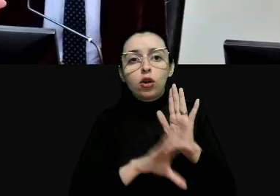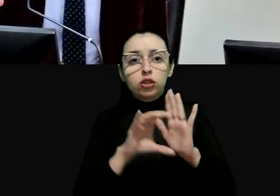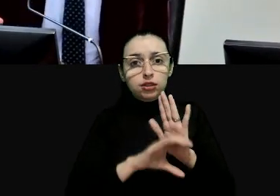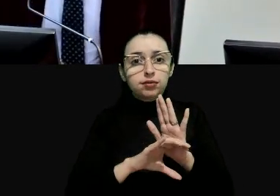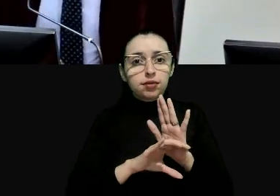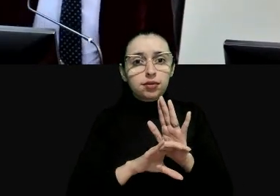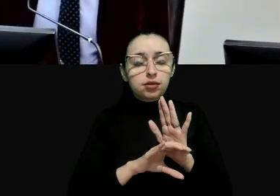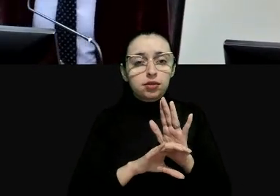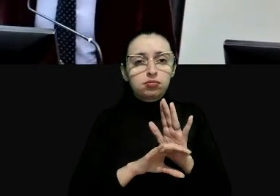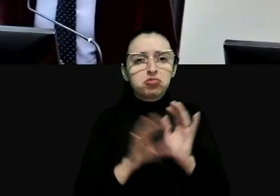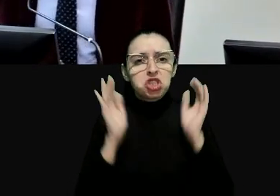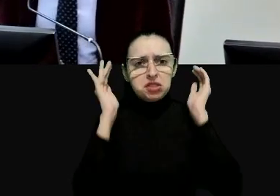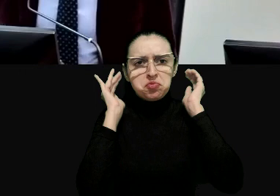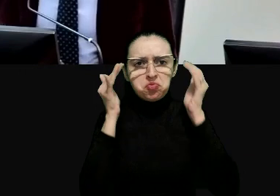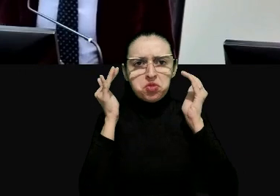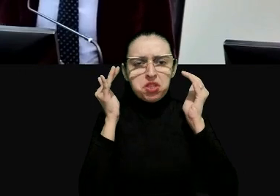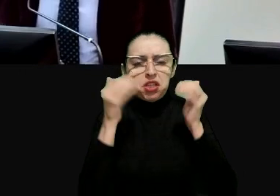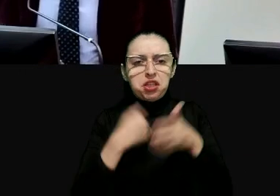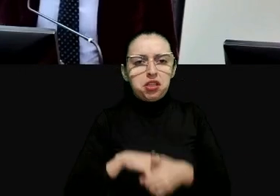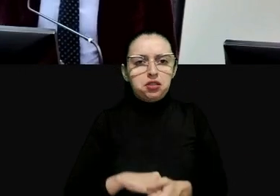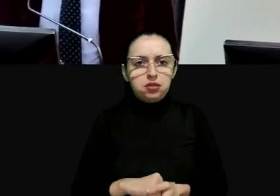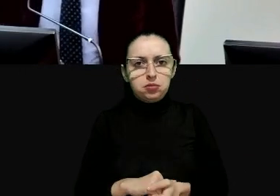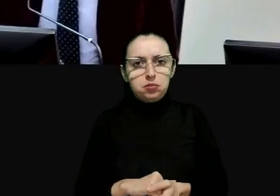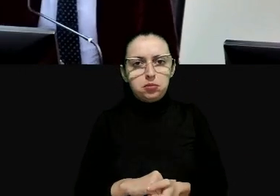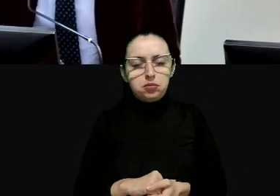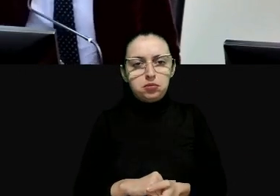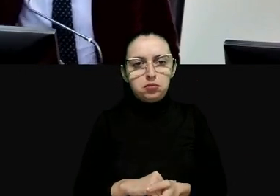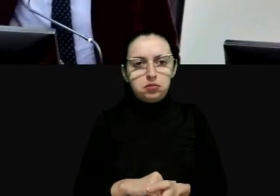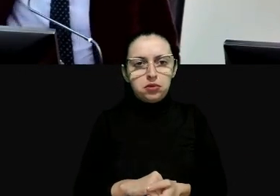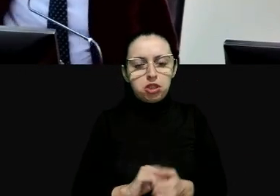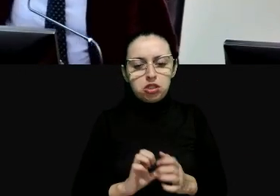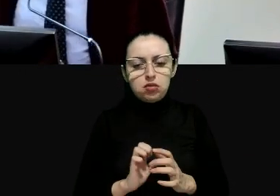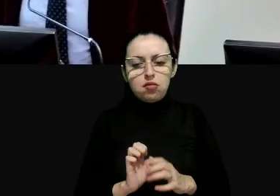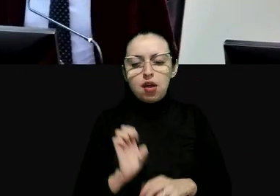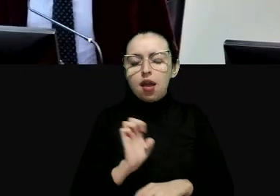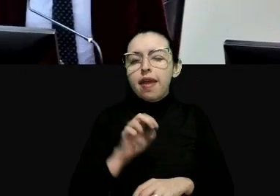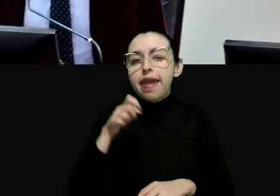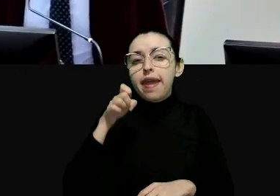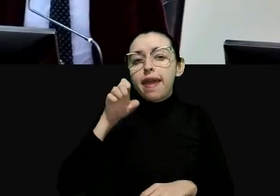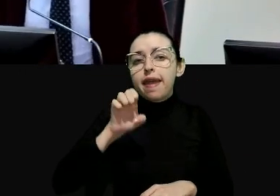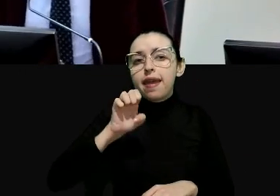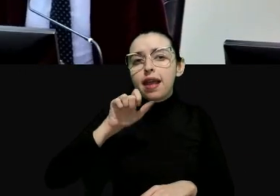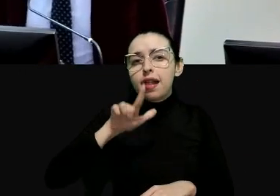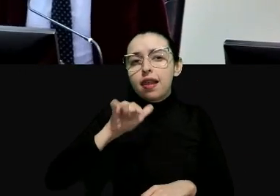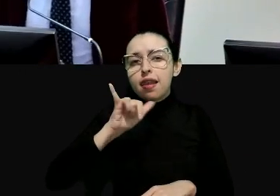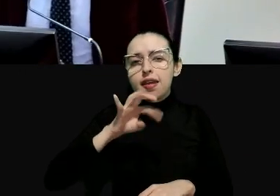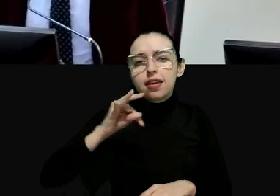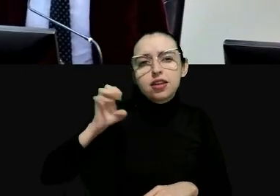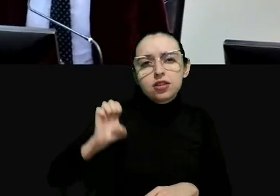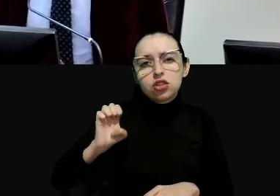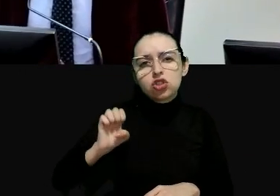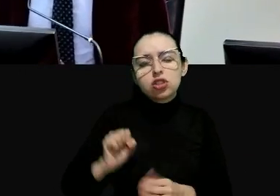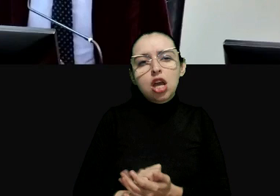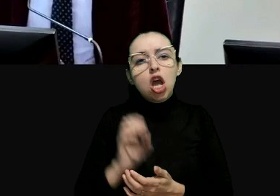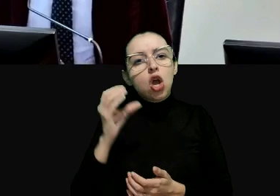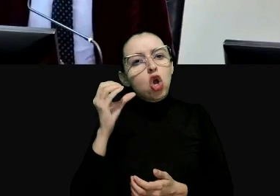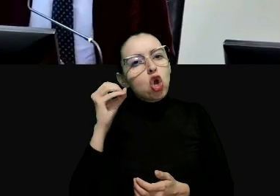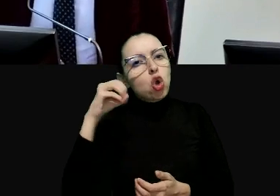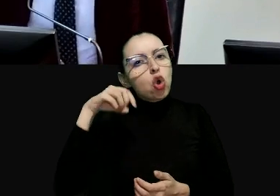está convencido e isso era uma convicção na elite colombiana de muitos anos